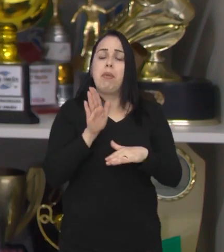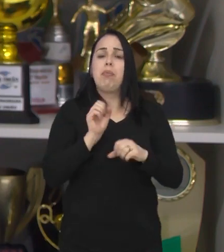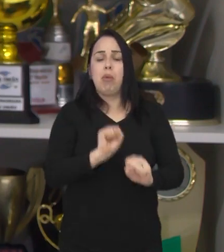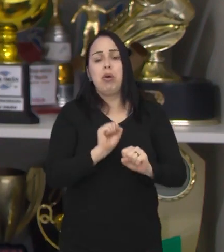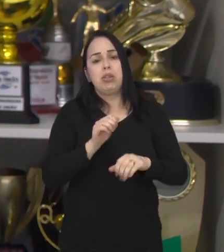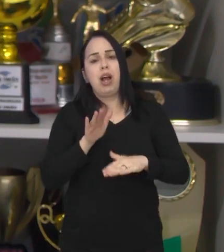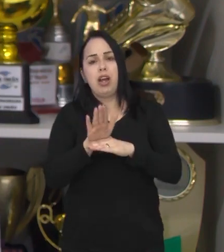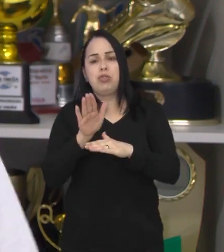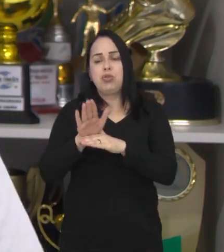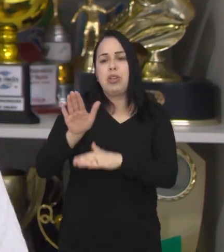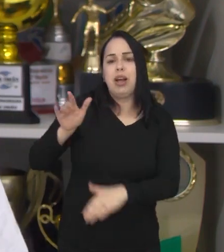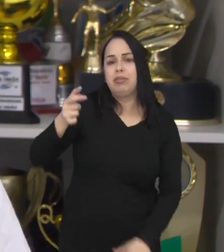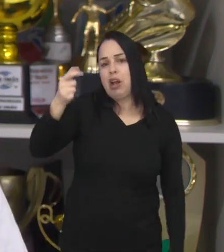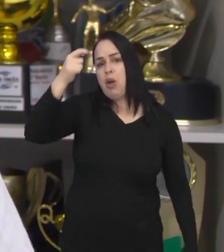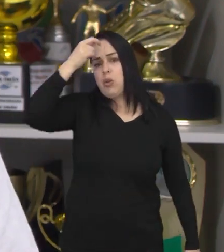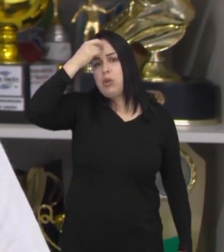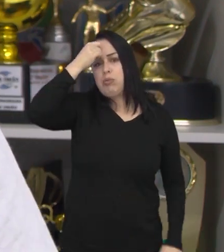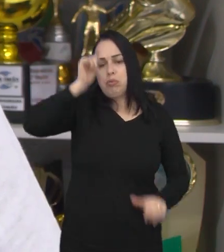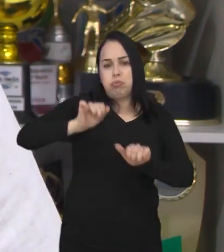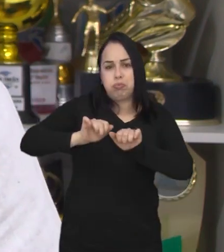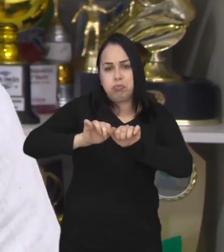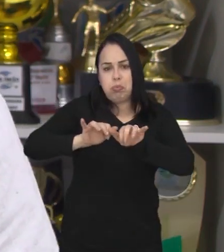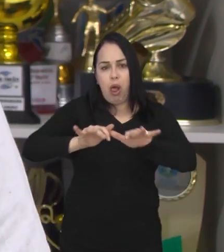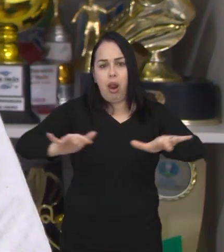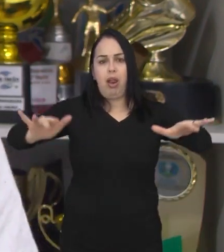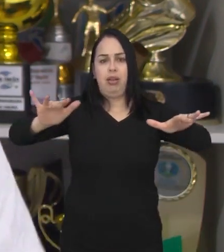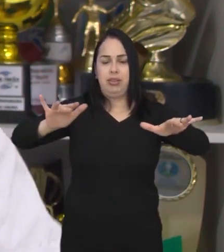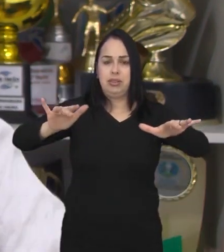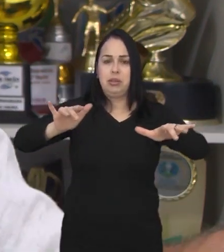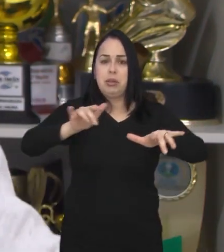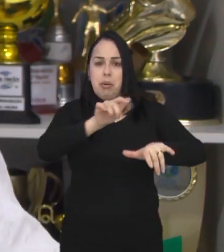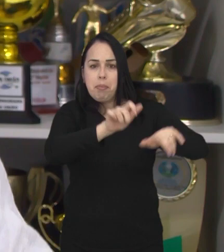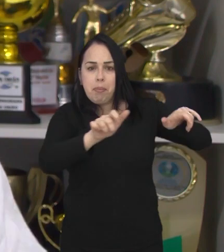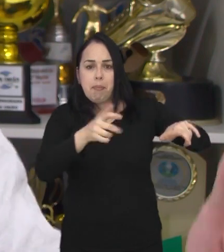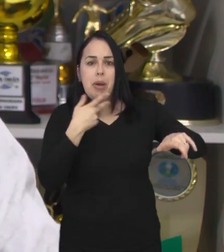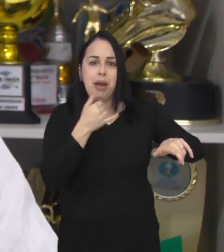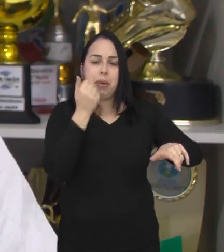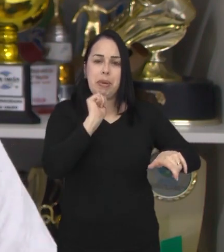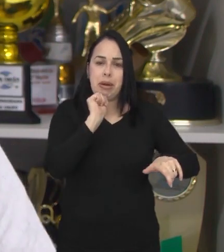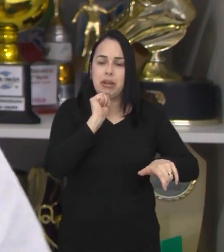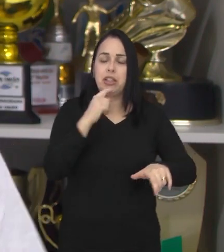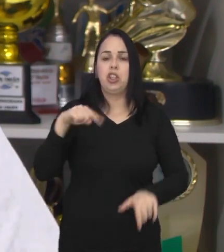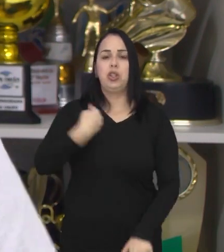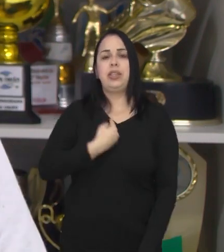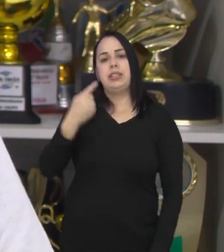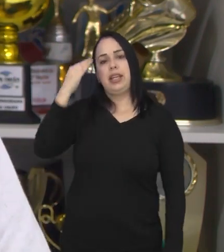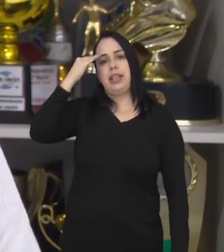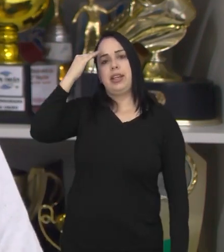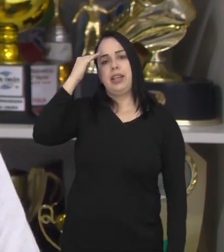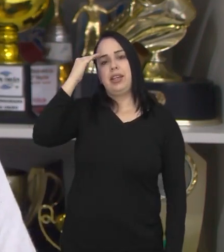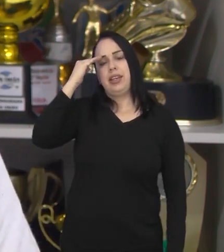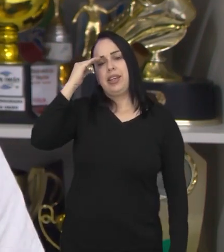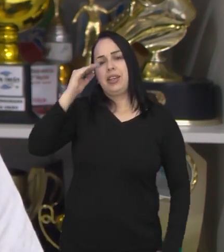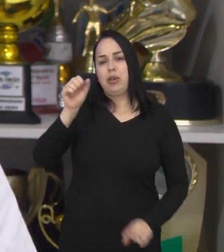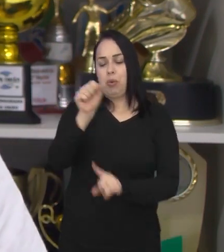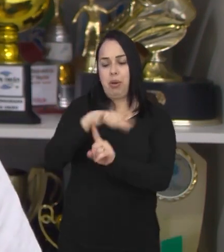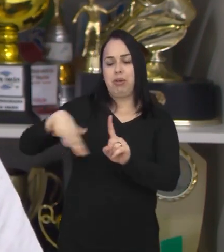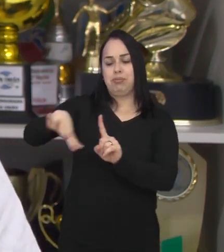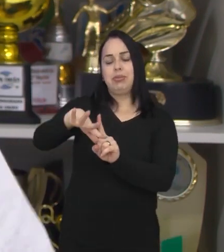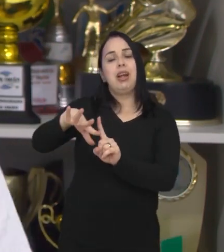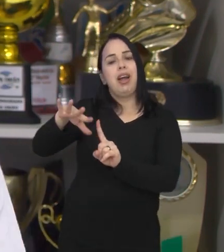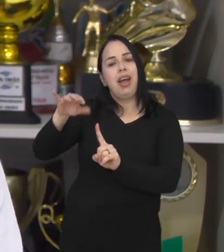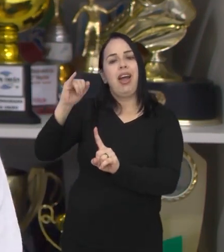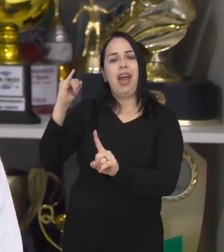propagar essa conscientização para a população em torno, para os outros pais, para todos, para a gente entender a importância do meio